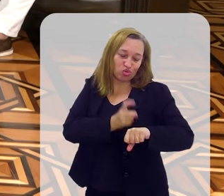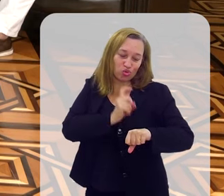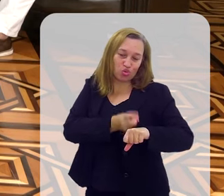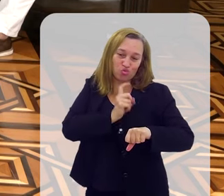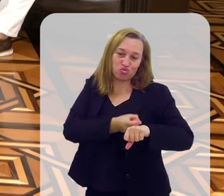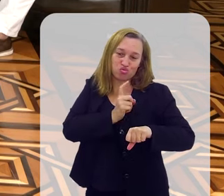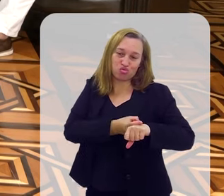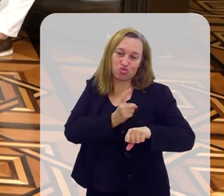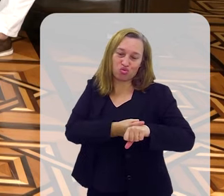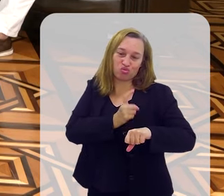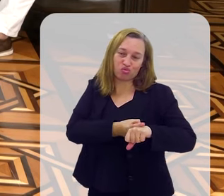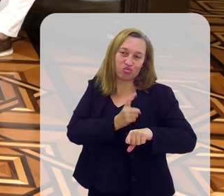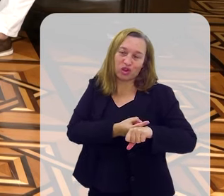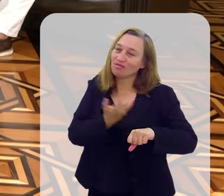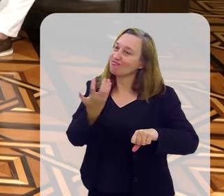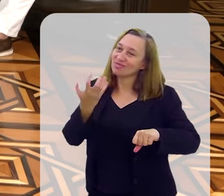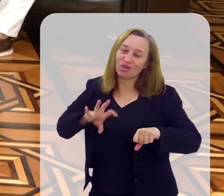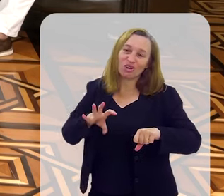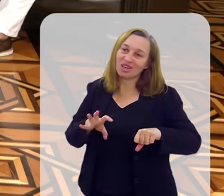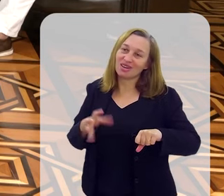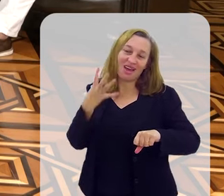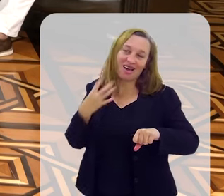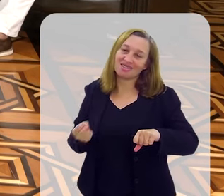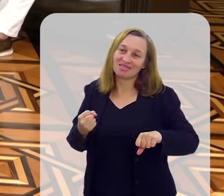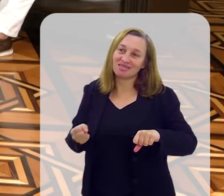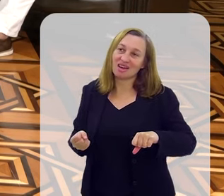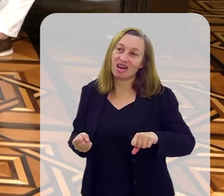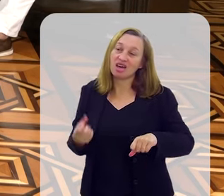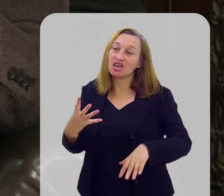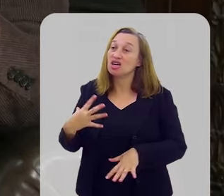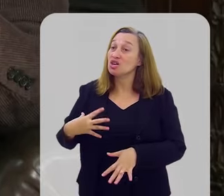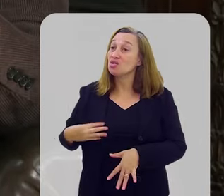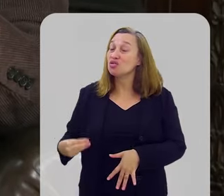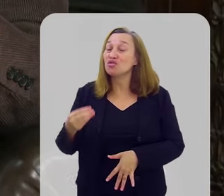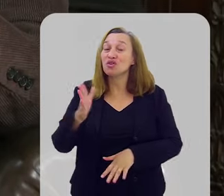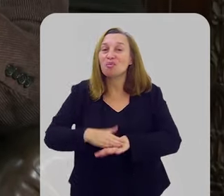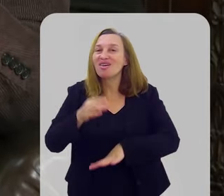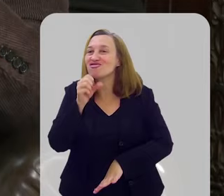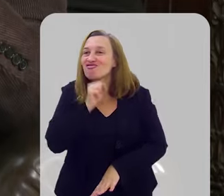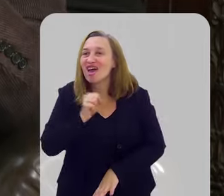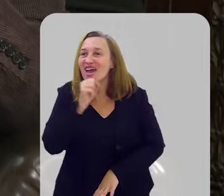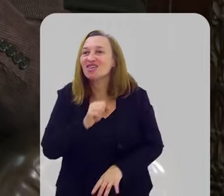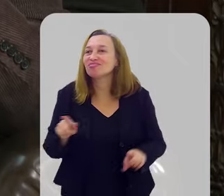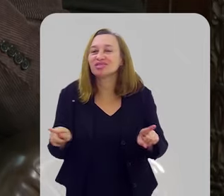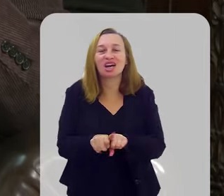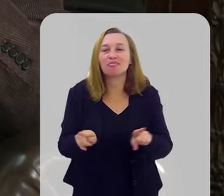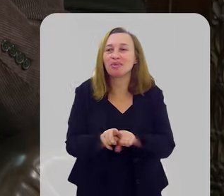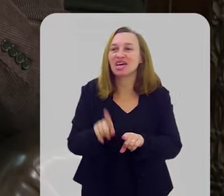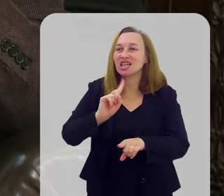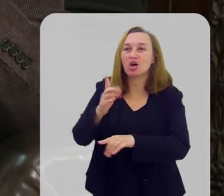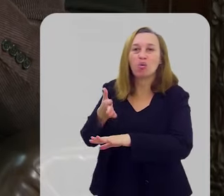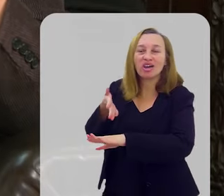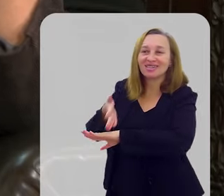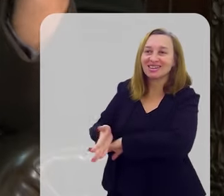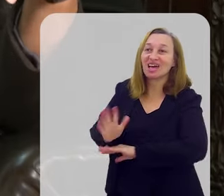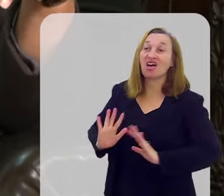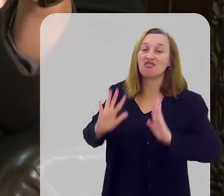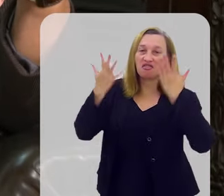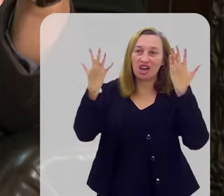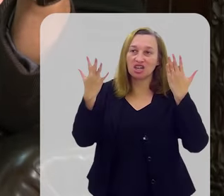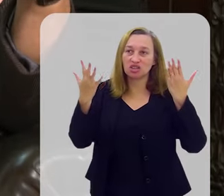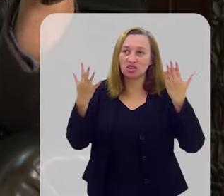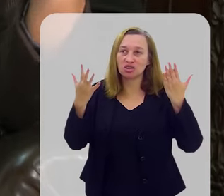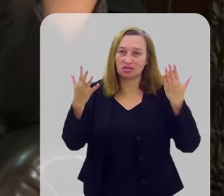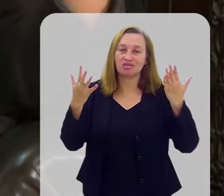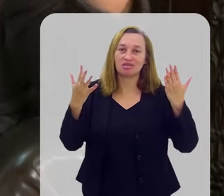ouvir o que Deus está para fazer. E o filho mais velho também não entra na festa do filho mais novo